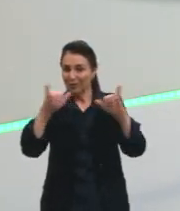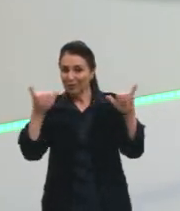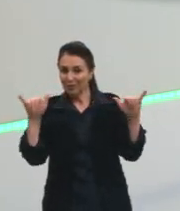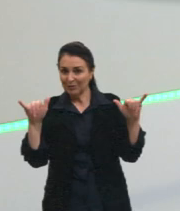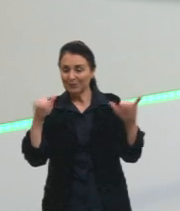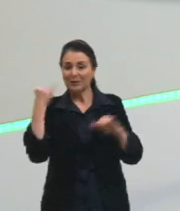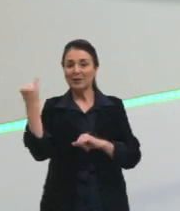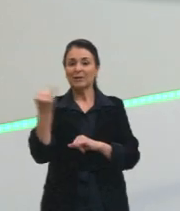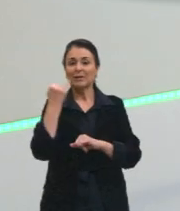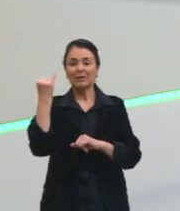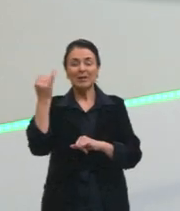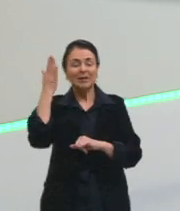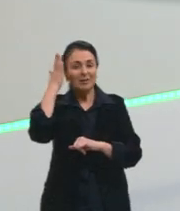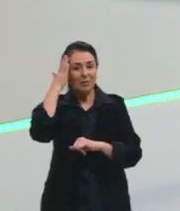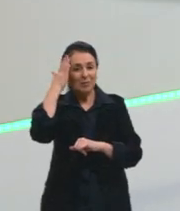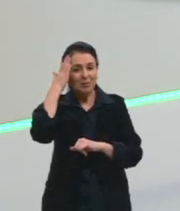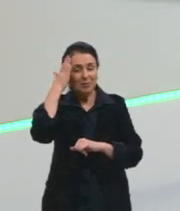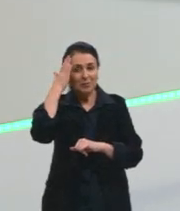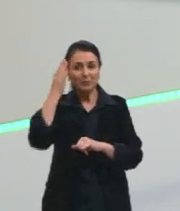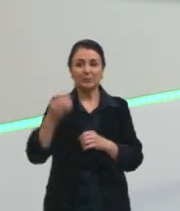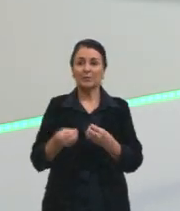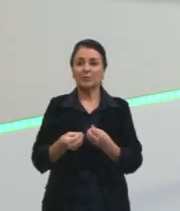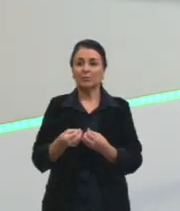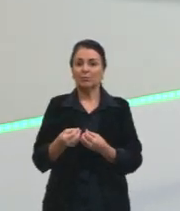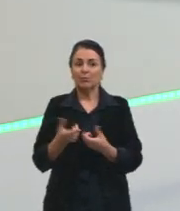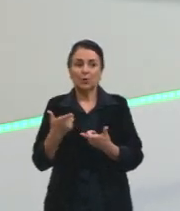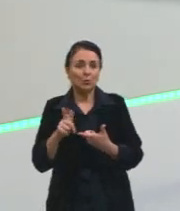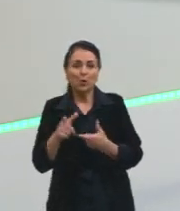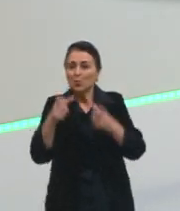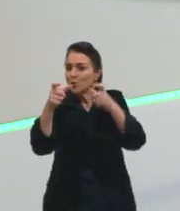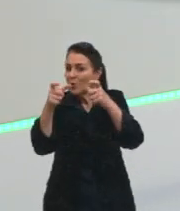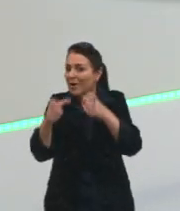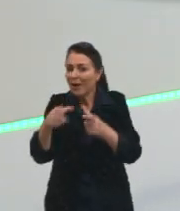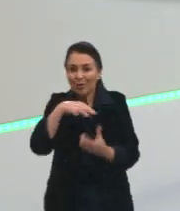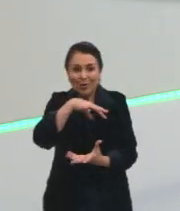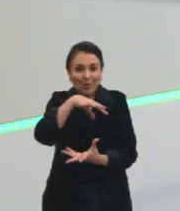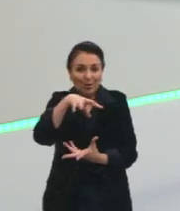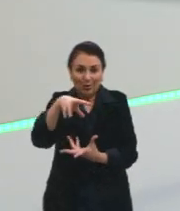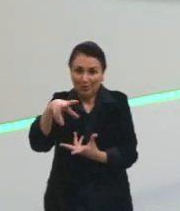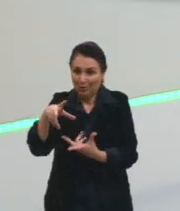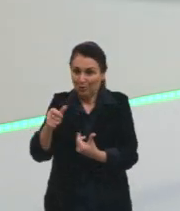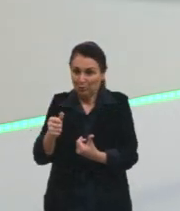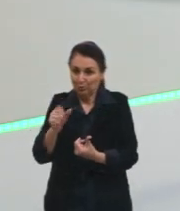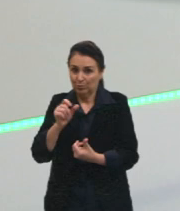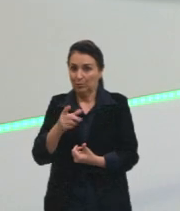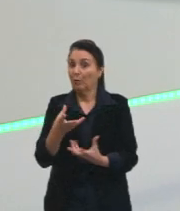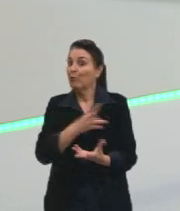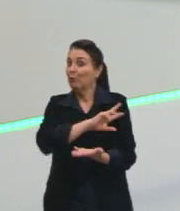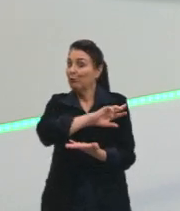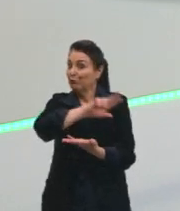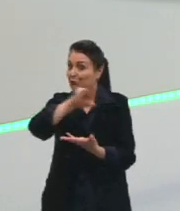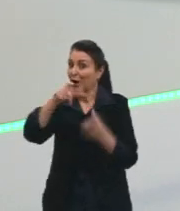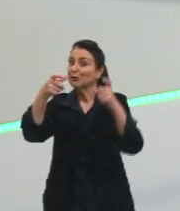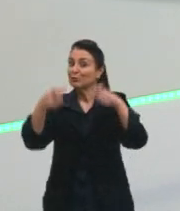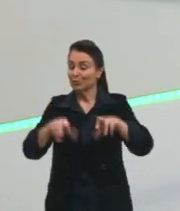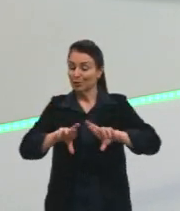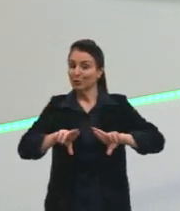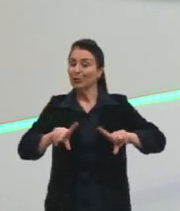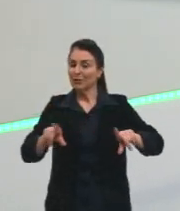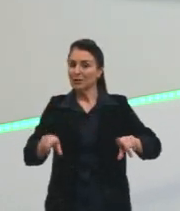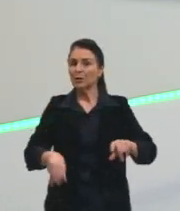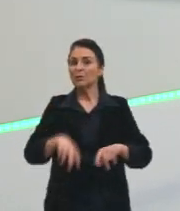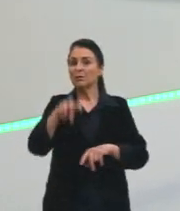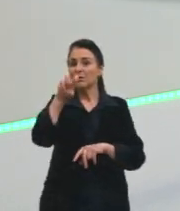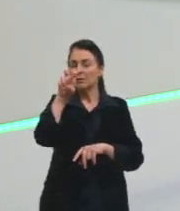Importantíssimo a gente saber, então, pô, não tem um local só no mundo para poder observar o GPS, então nós temos 5,